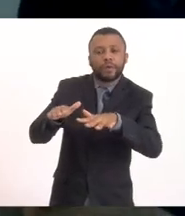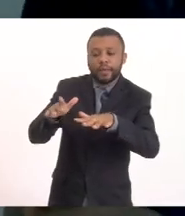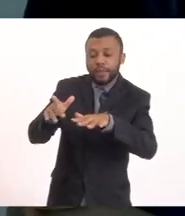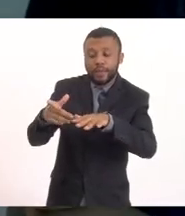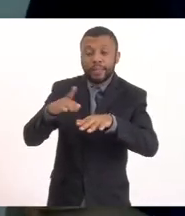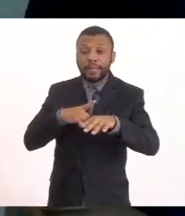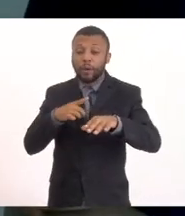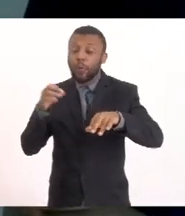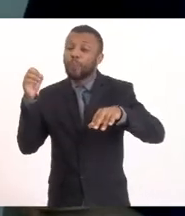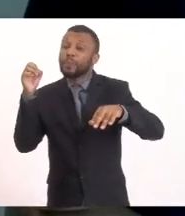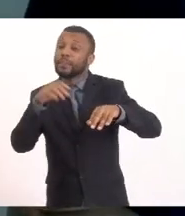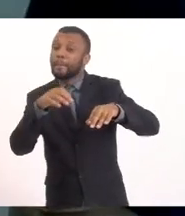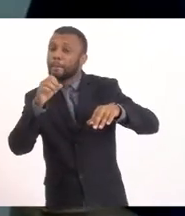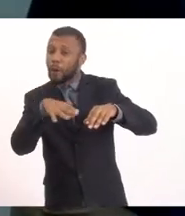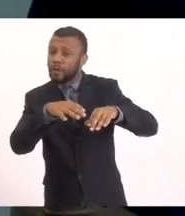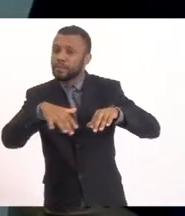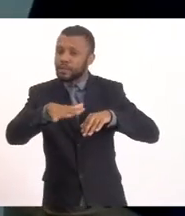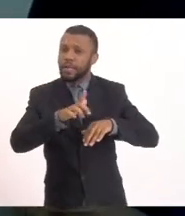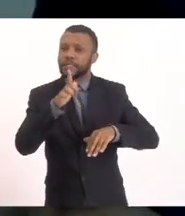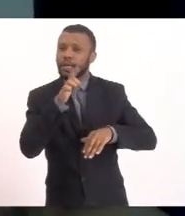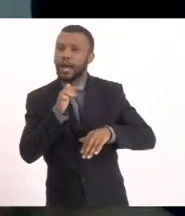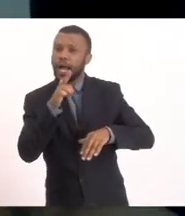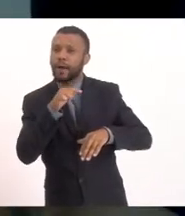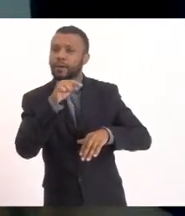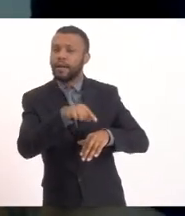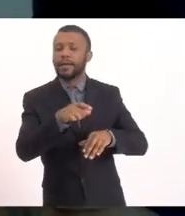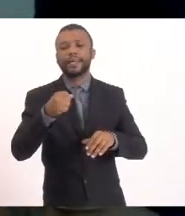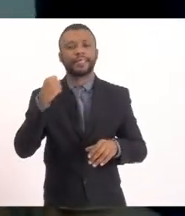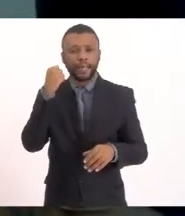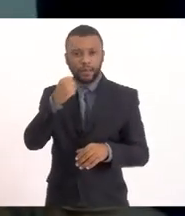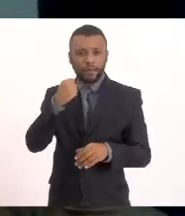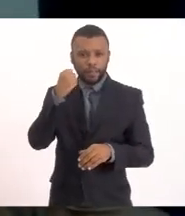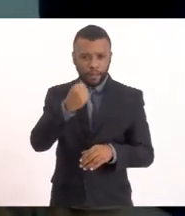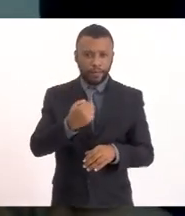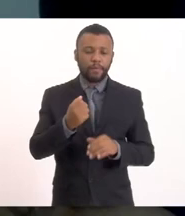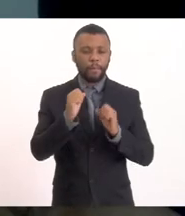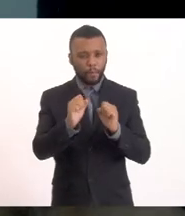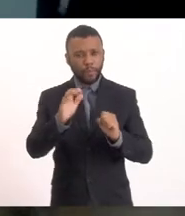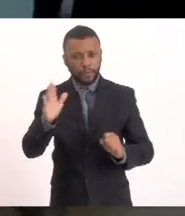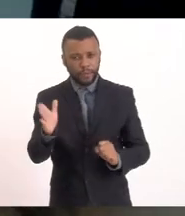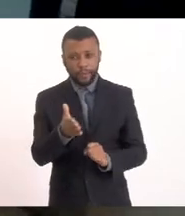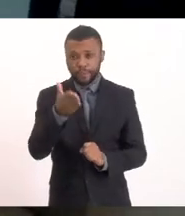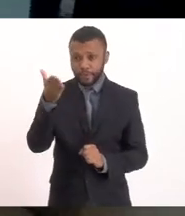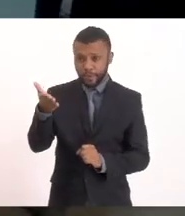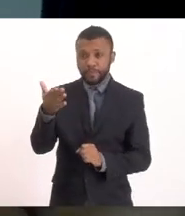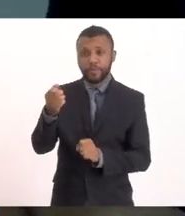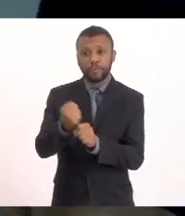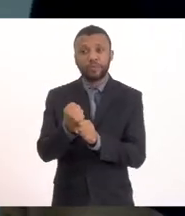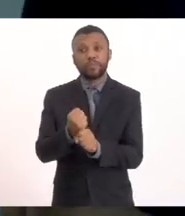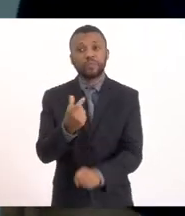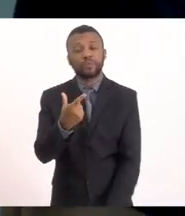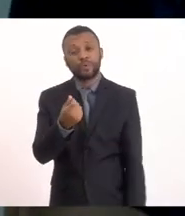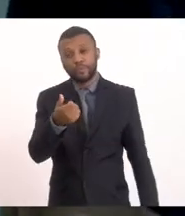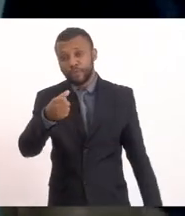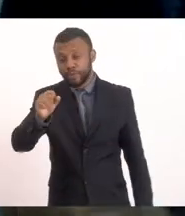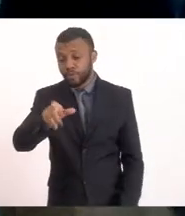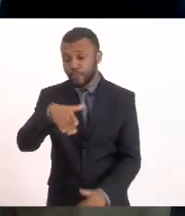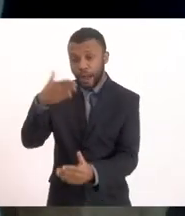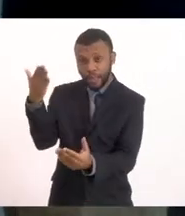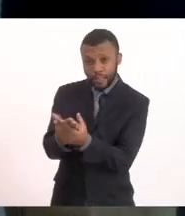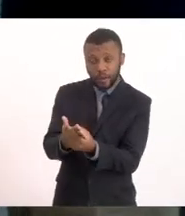Pode passar Essa foi a decisão judicial de 21 de dezembro de 2008 Da ação civil pública Que